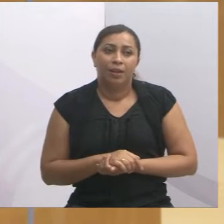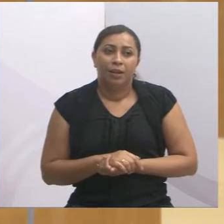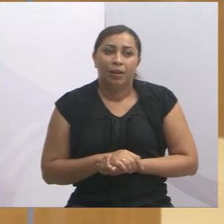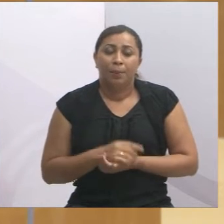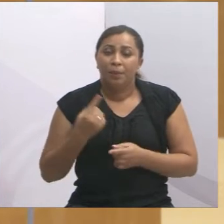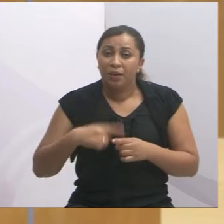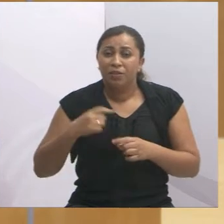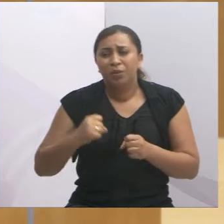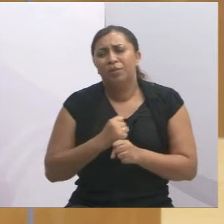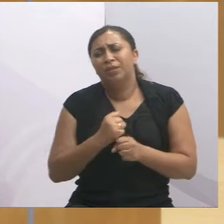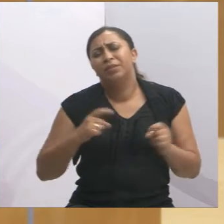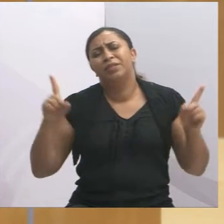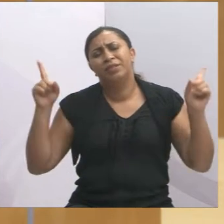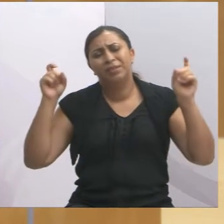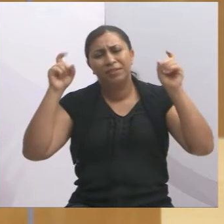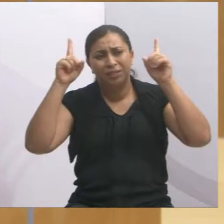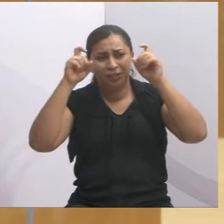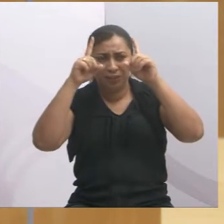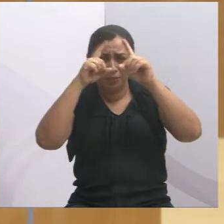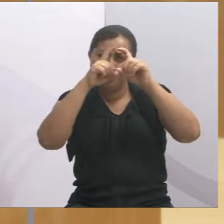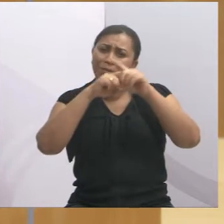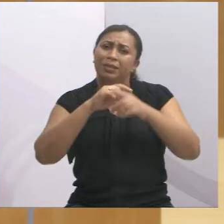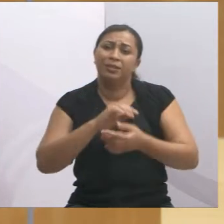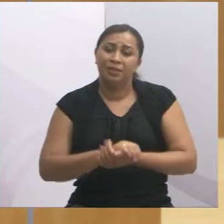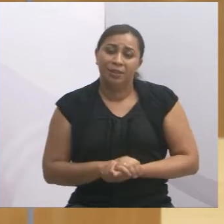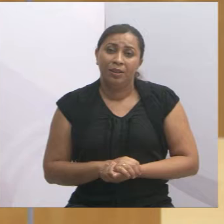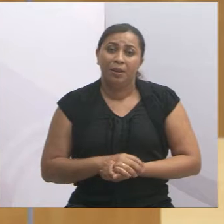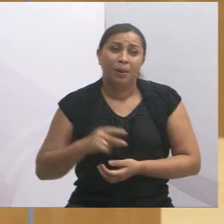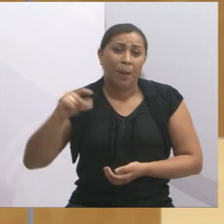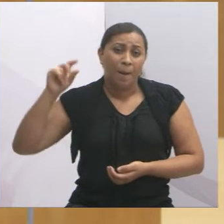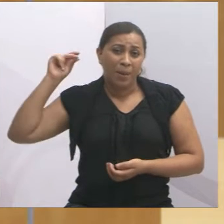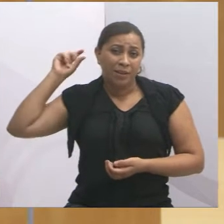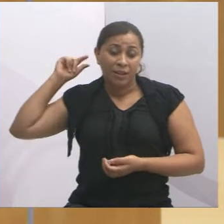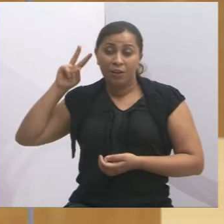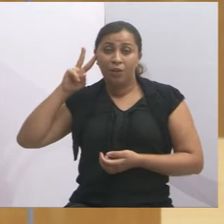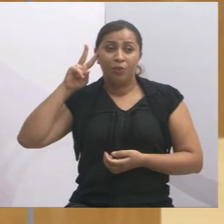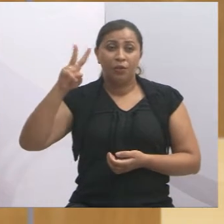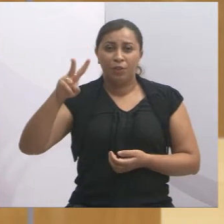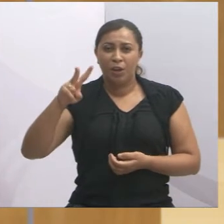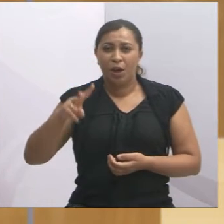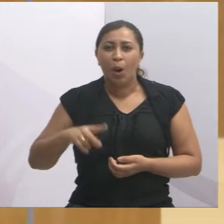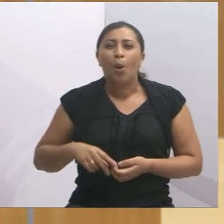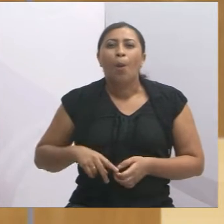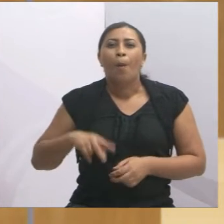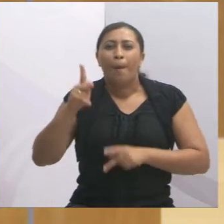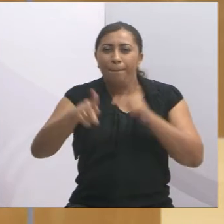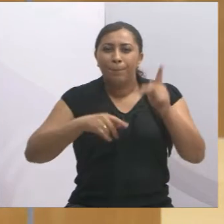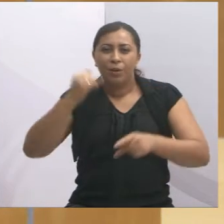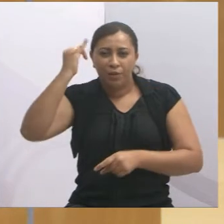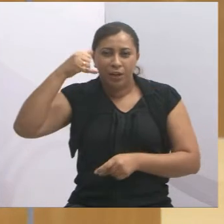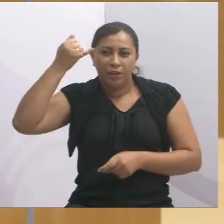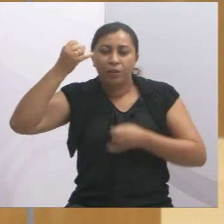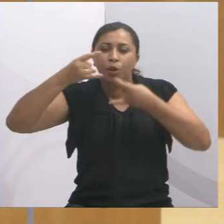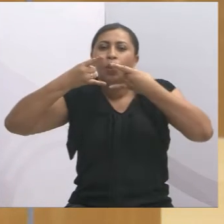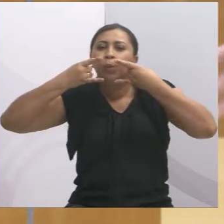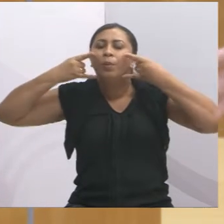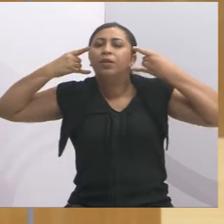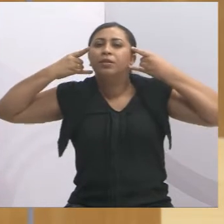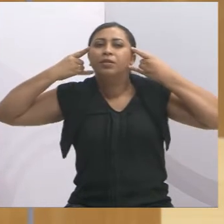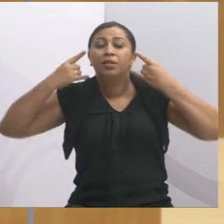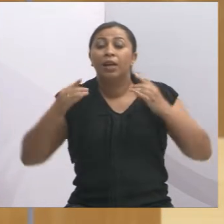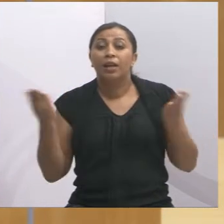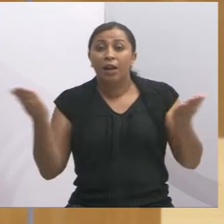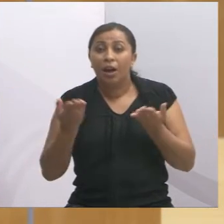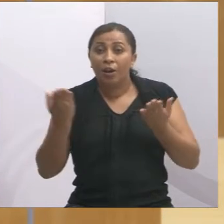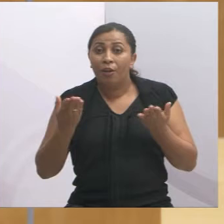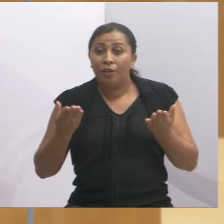atravessamos um ano aí, que, eu pensei que não ia ver, antigamente eu via na televisão, aquele povo chinês lá, aquela japonesada usando máscara lá, e chegou